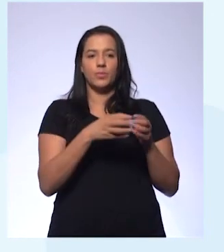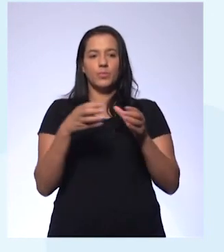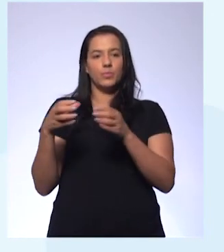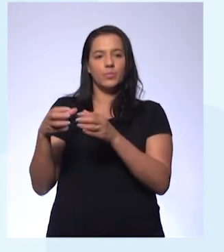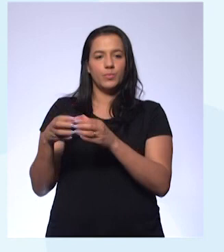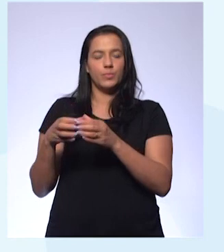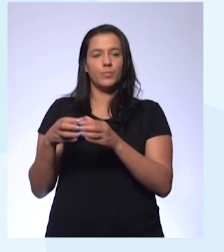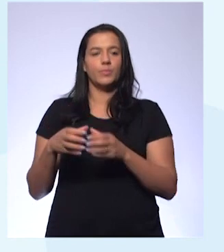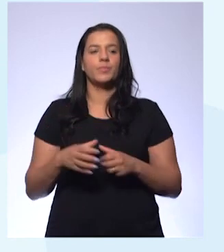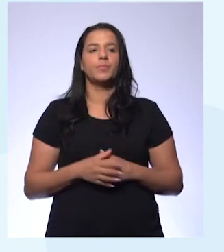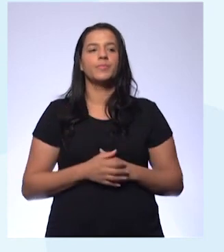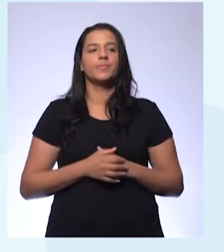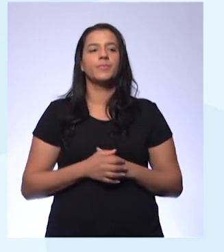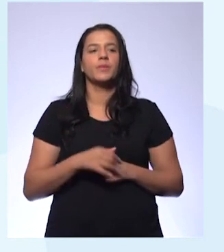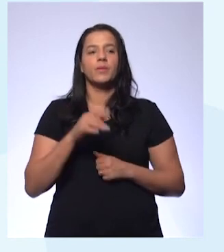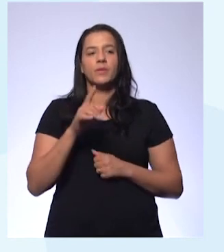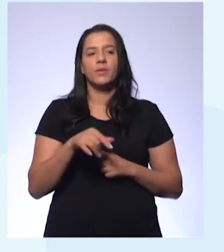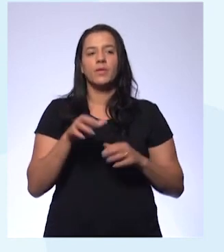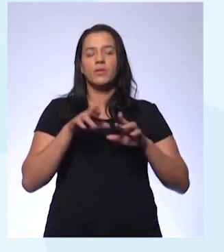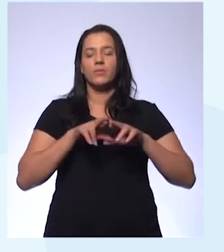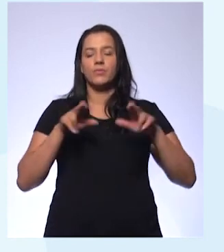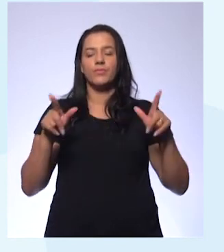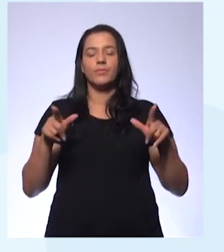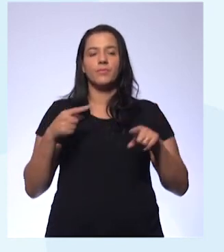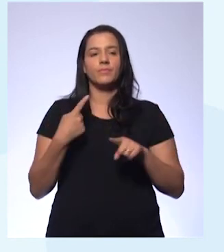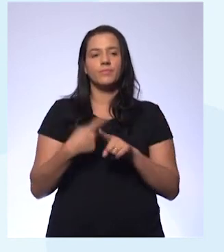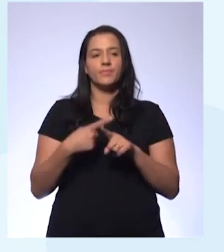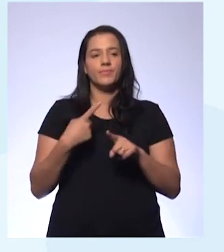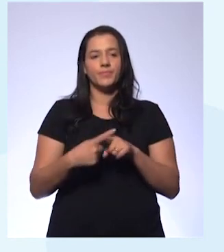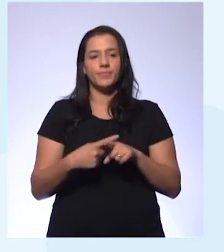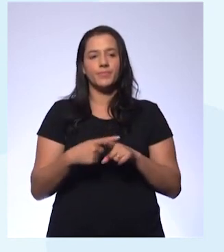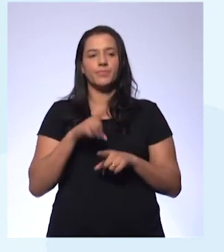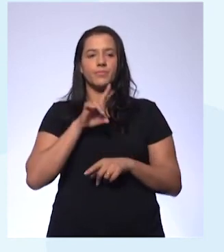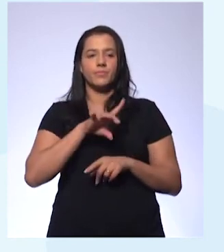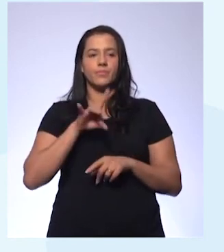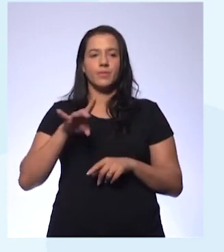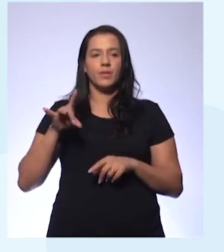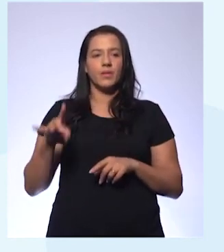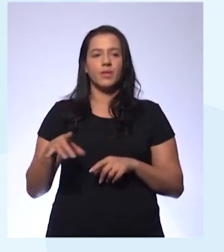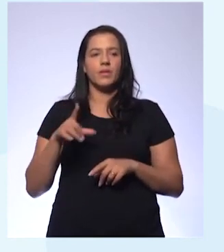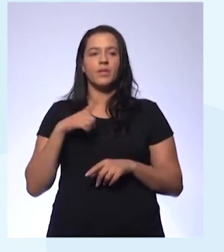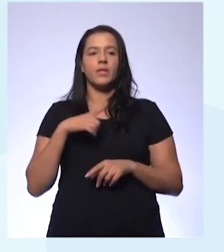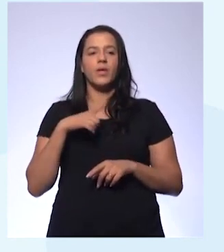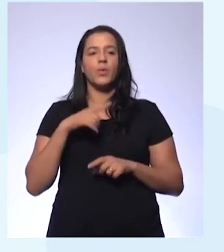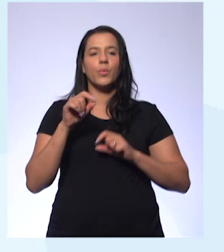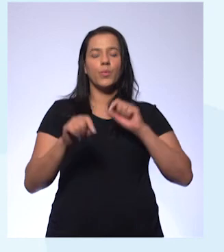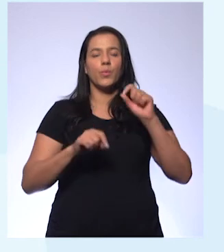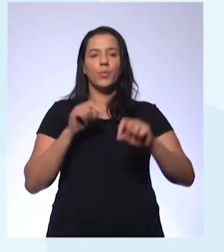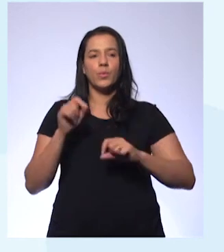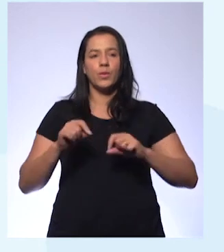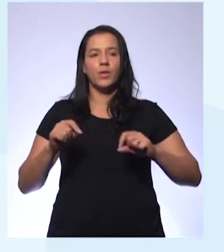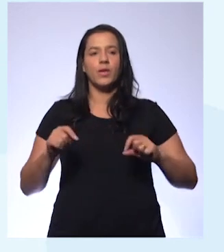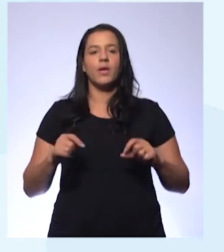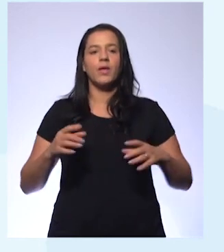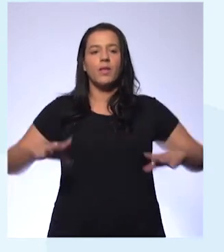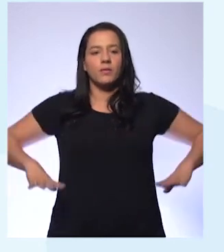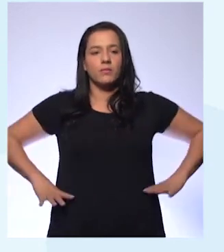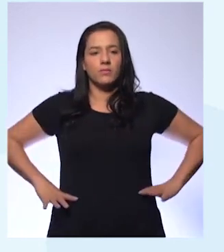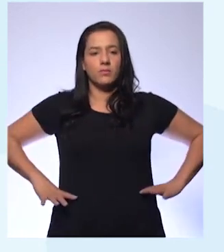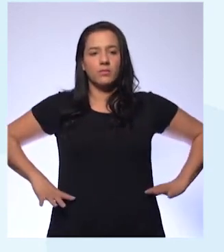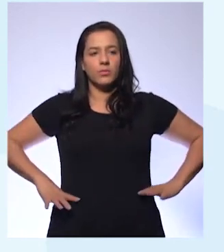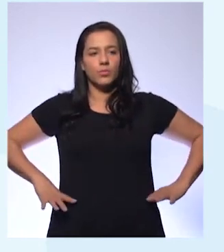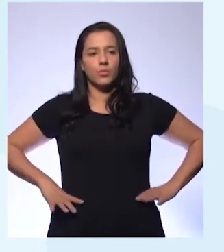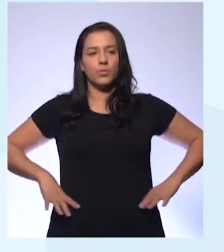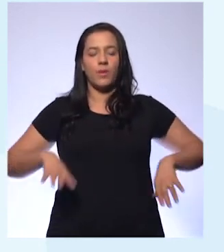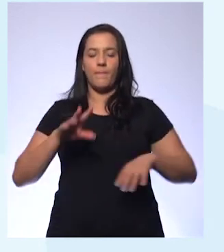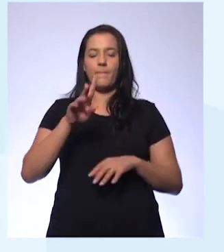Esses dois grupos aí, eles são diferenciados pelo tipo de bacia de cintura pélvica, tá